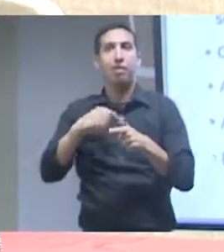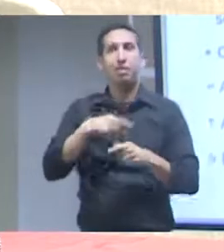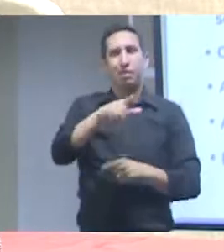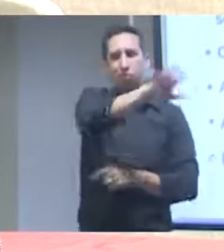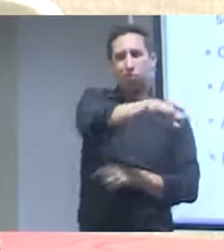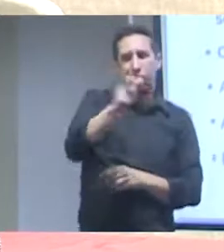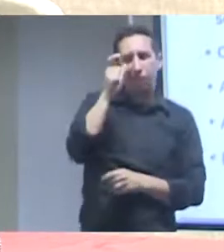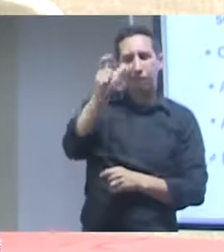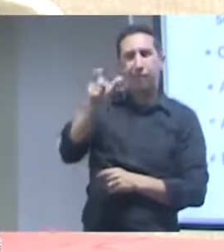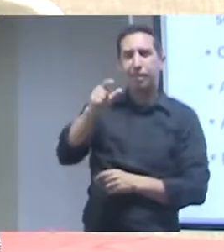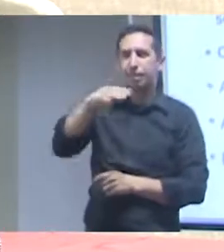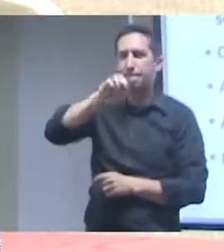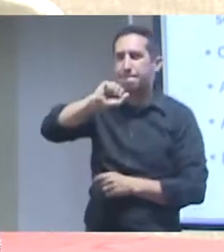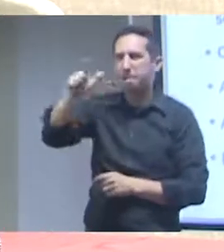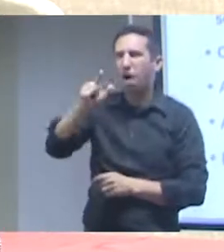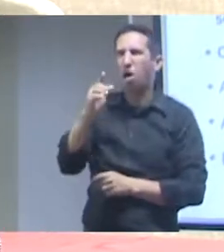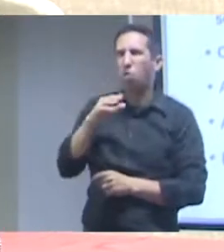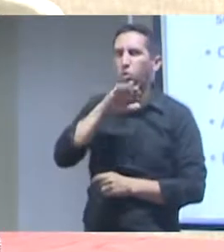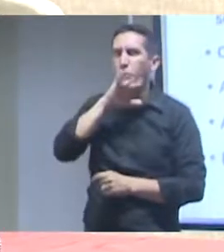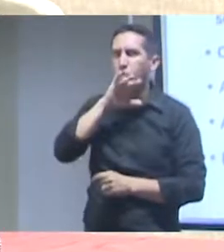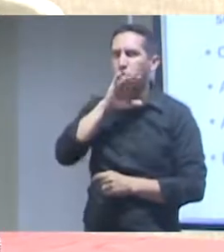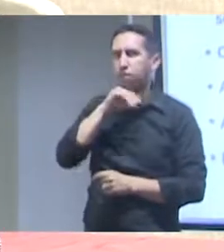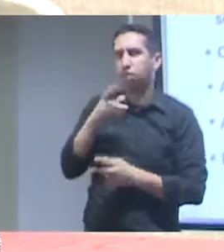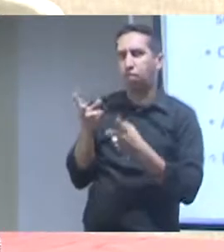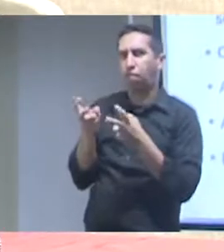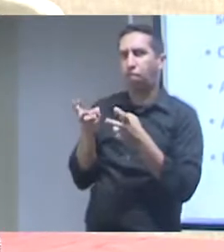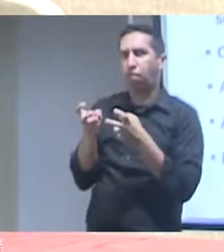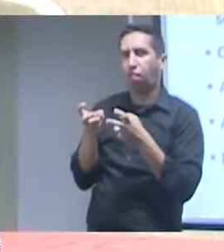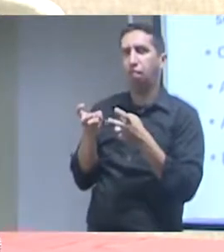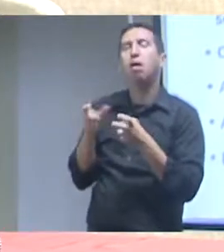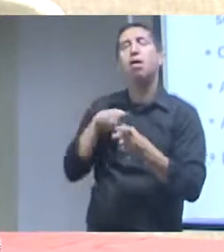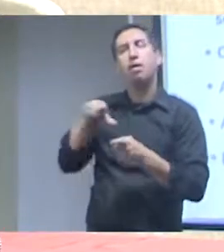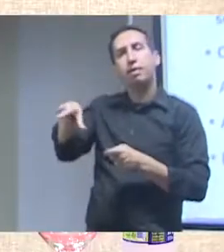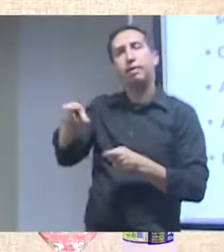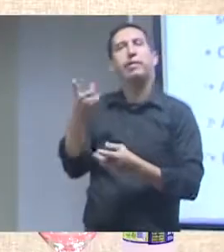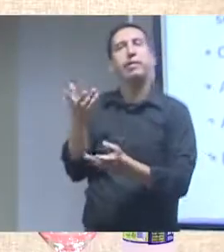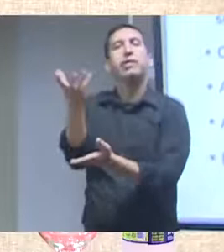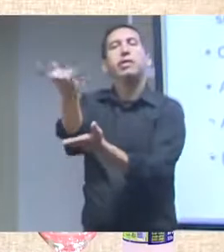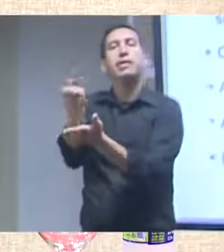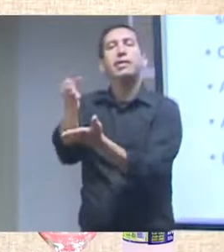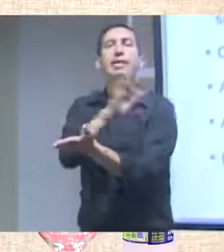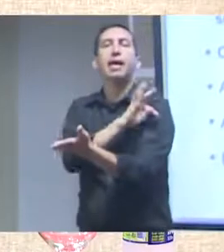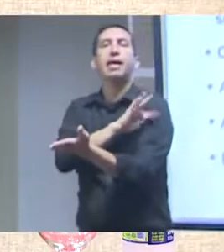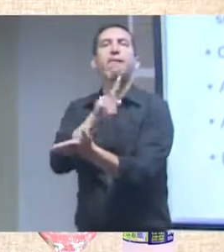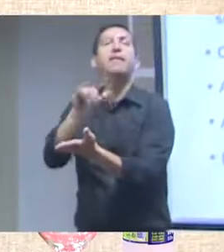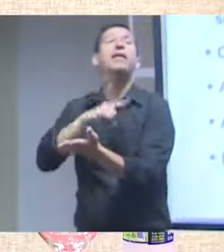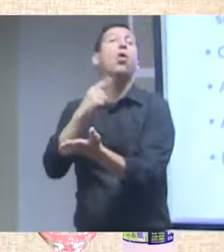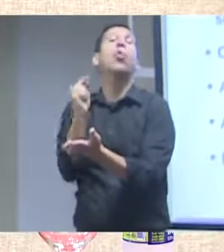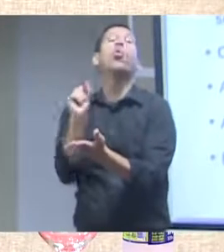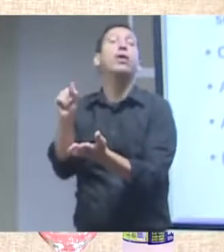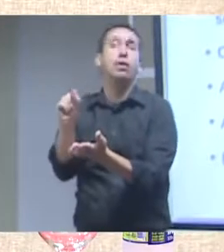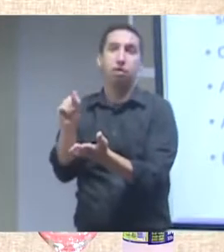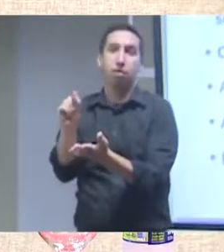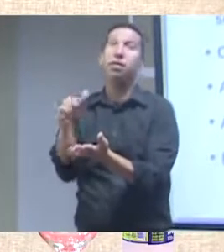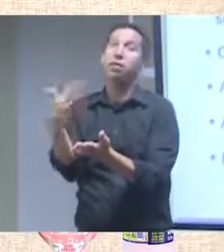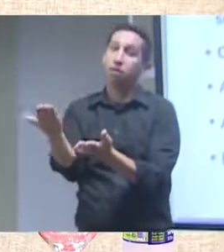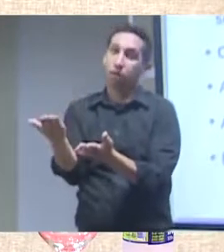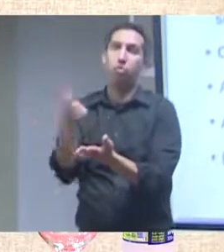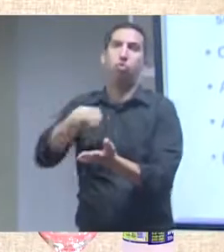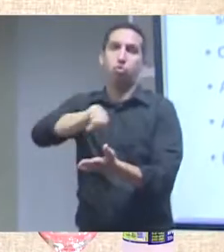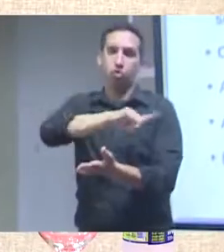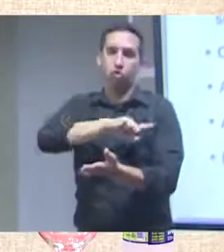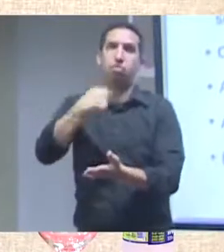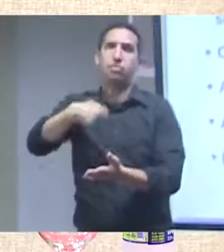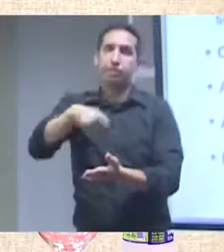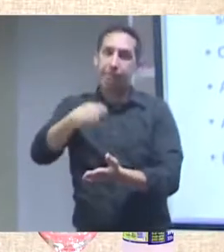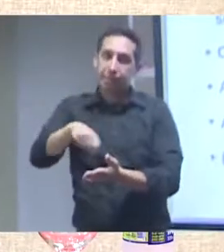novas possibilidades que essa base técnica vai oferecer. Portanto, a gente precisa estar muito